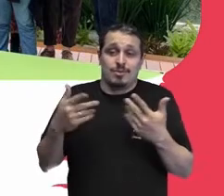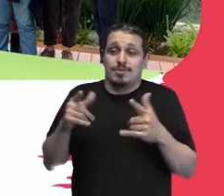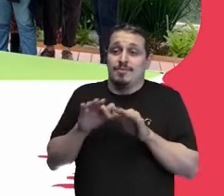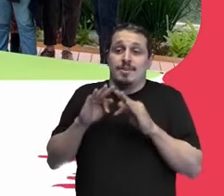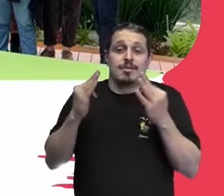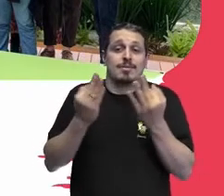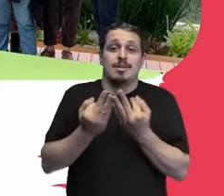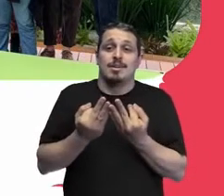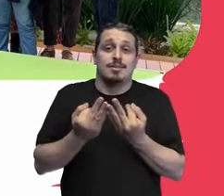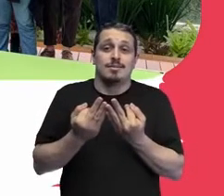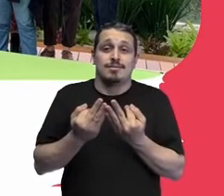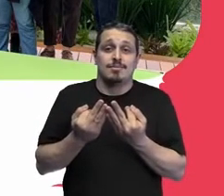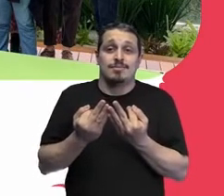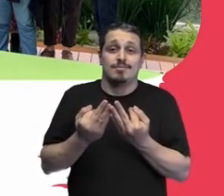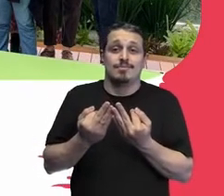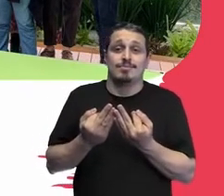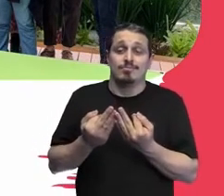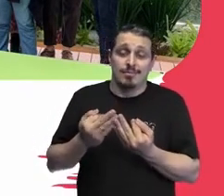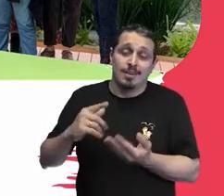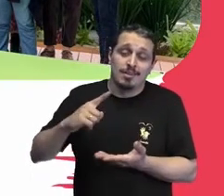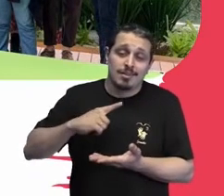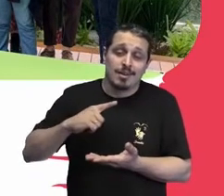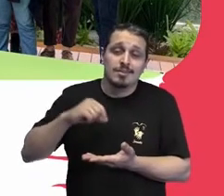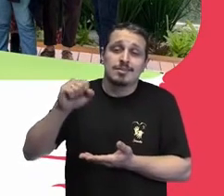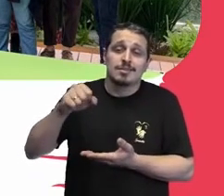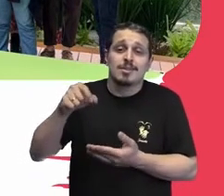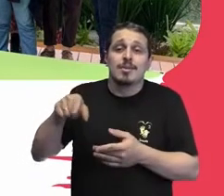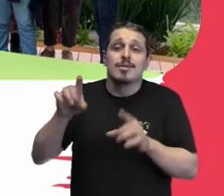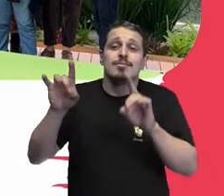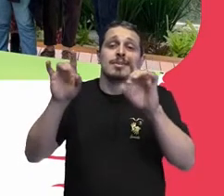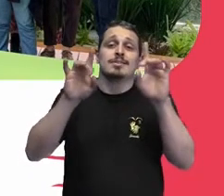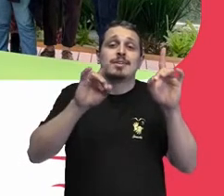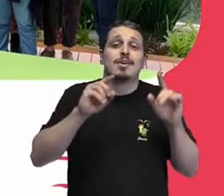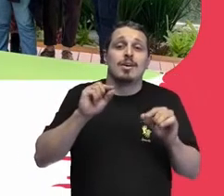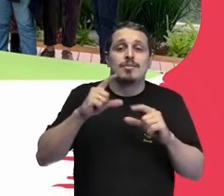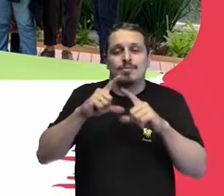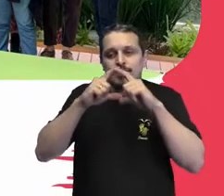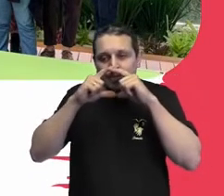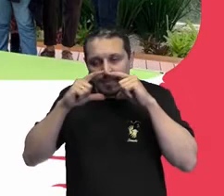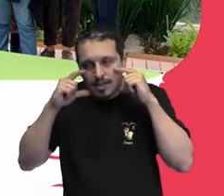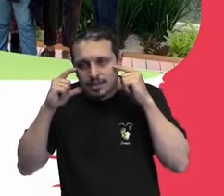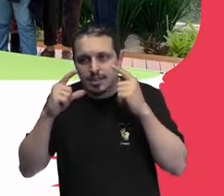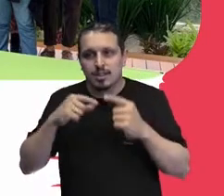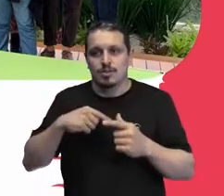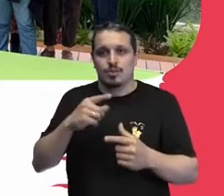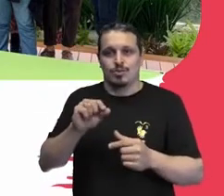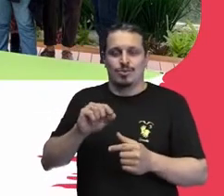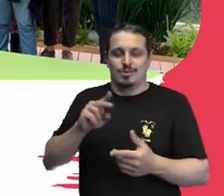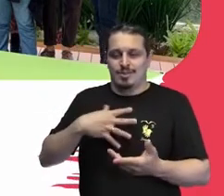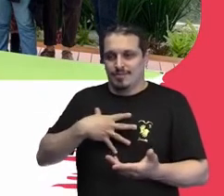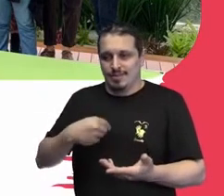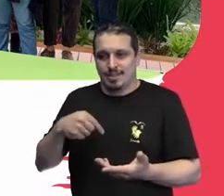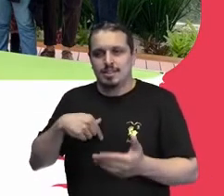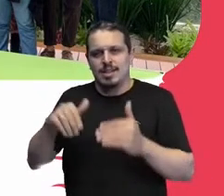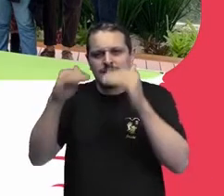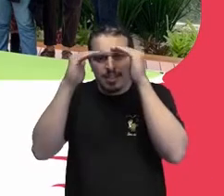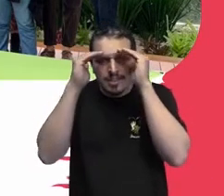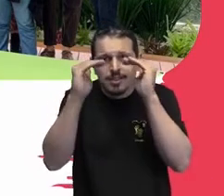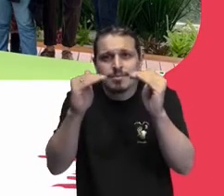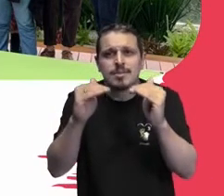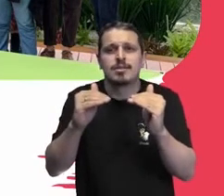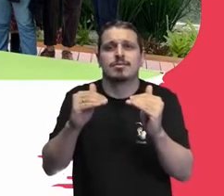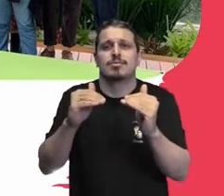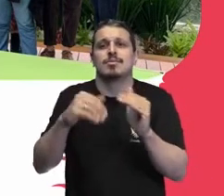especialistas, o meu filho está aqui de blusa azul, com máscara, todo mundo obedecendo os protocolos, foi só para foto que nós nos